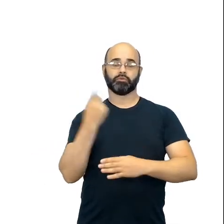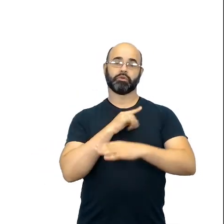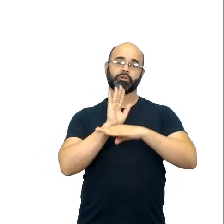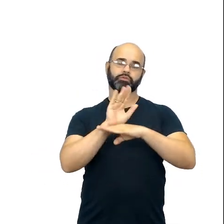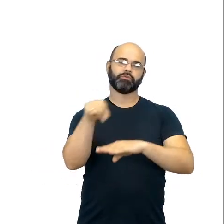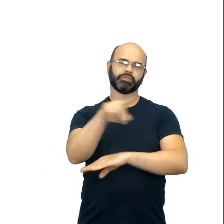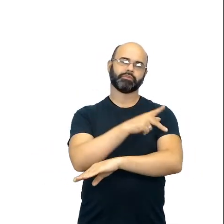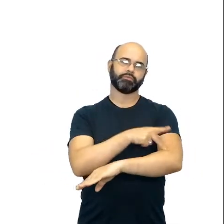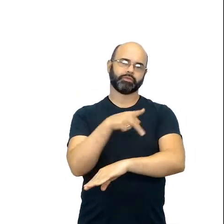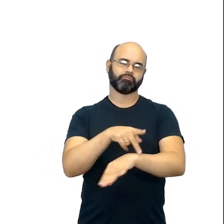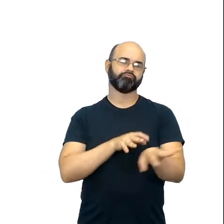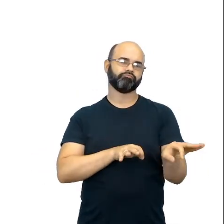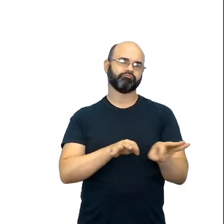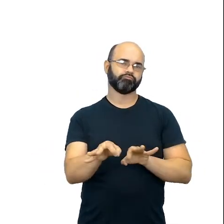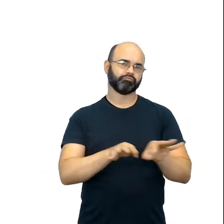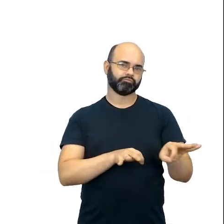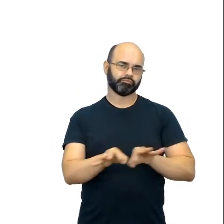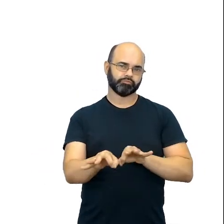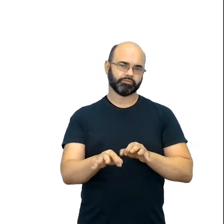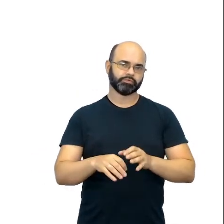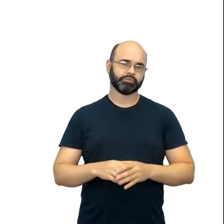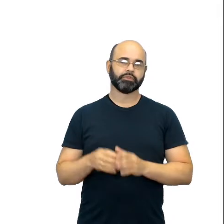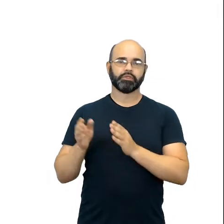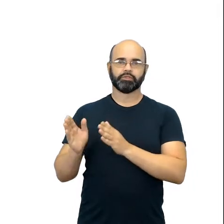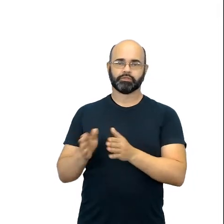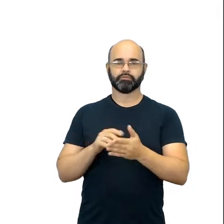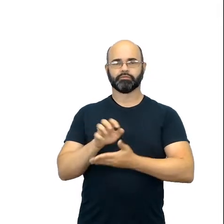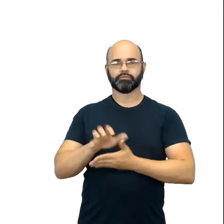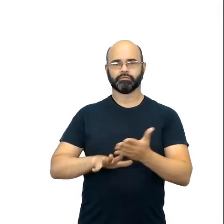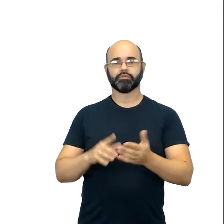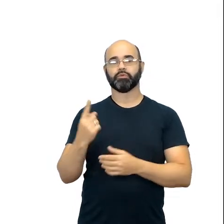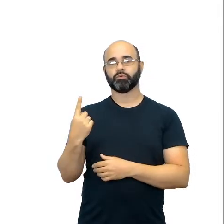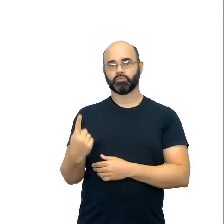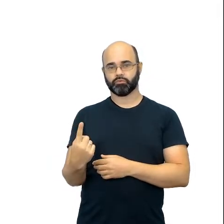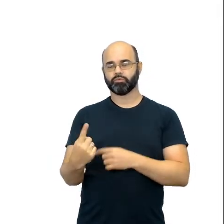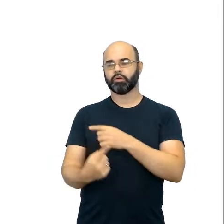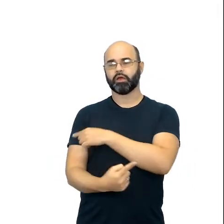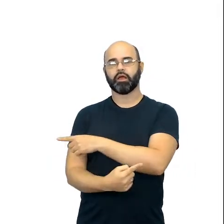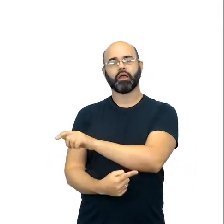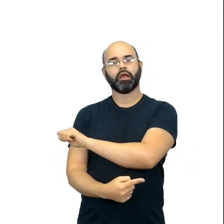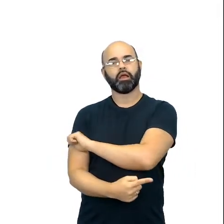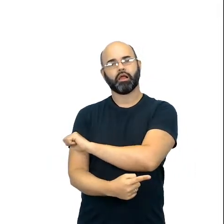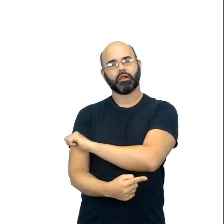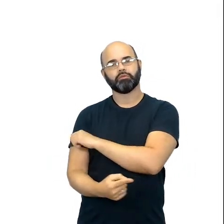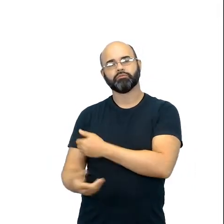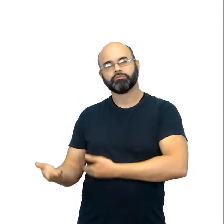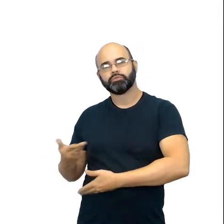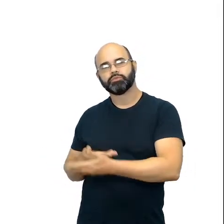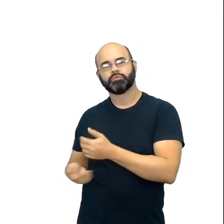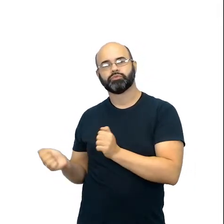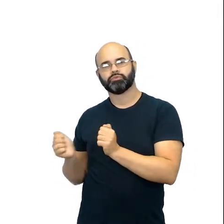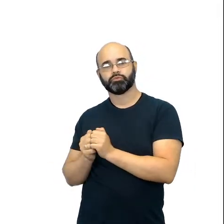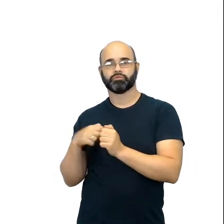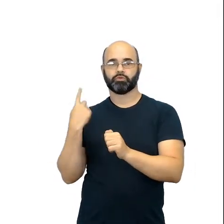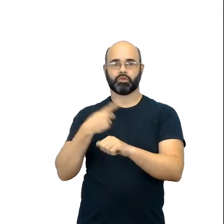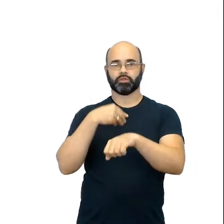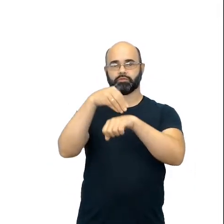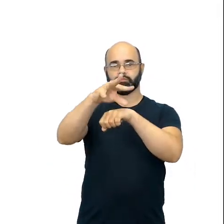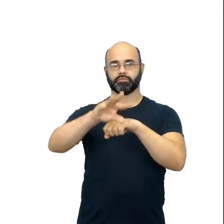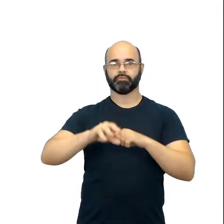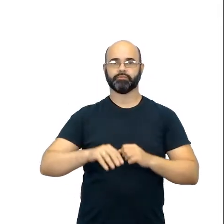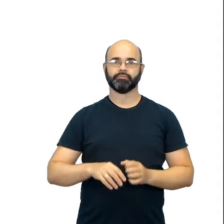planejar como desenvolver a sequência de atividade um com seus estudantes, e é claro que em todos os